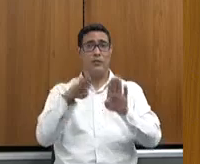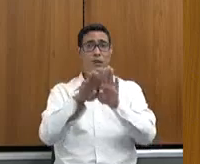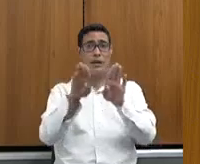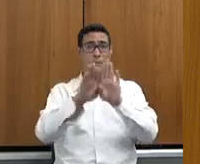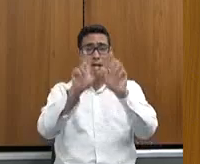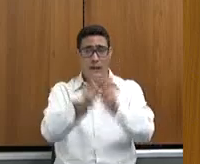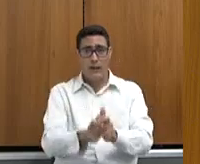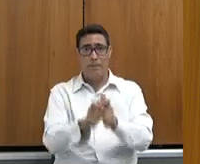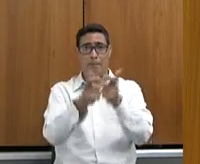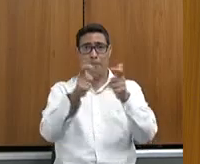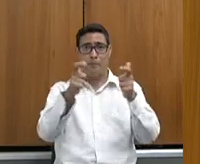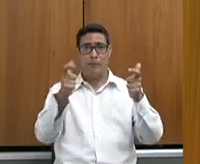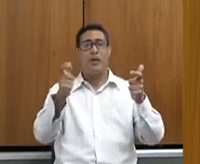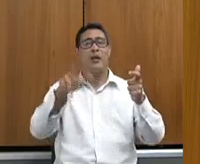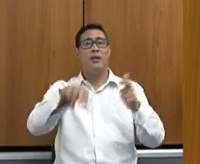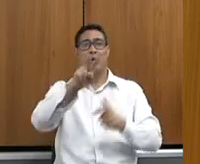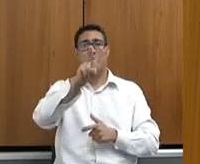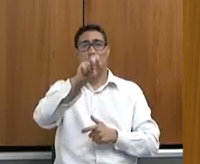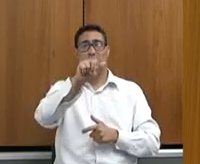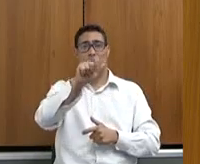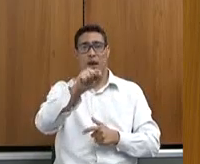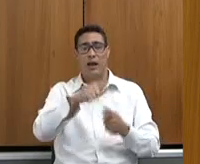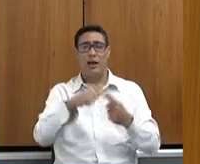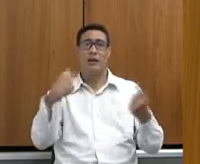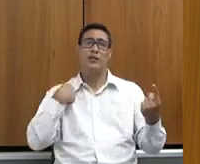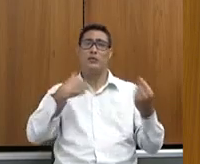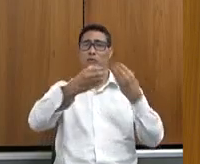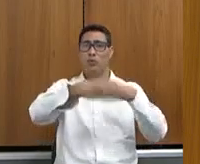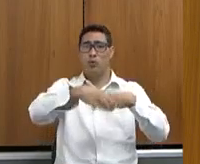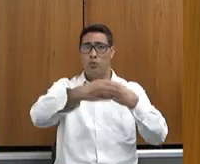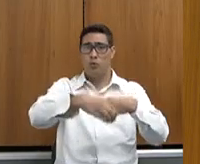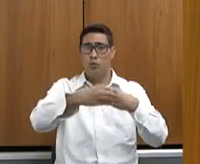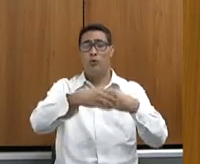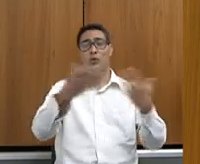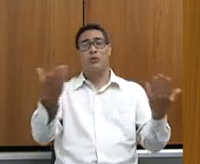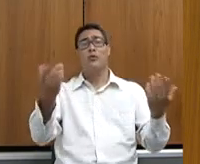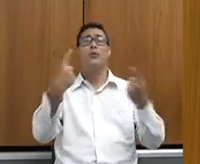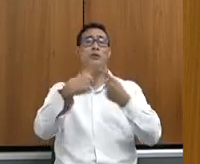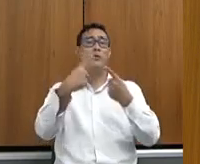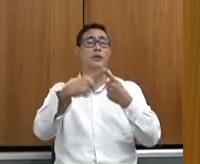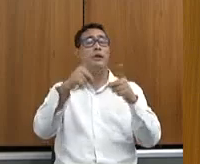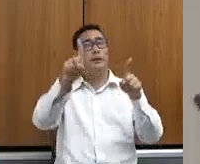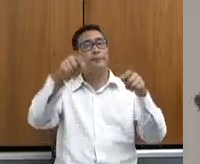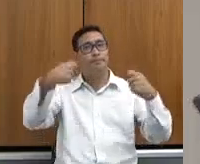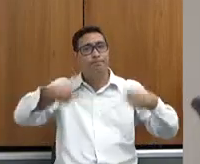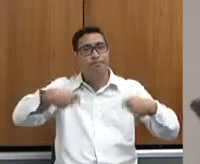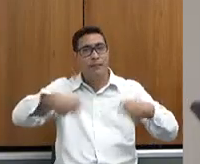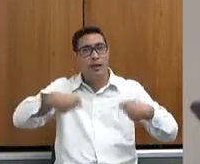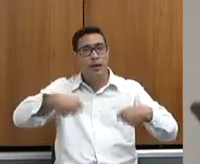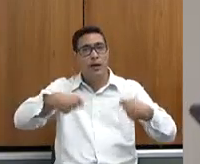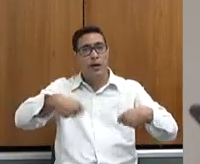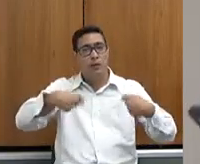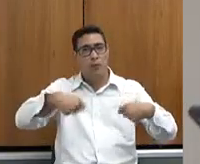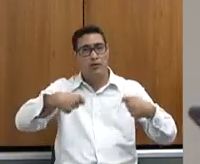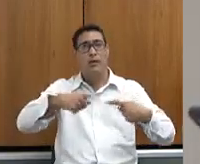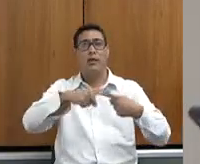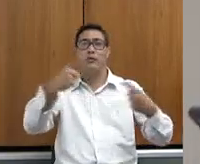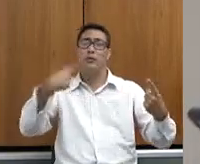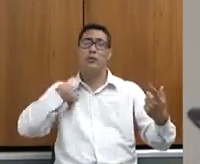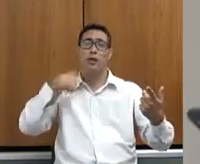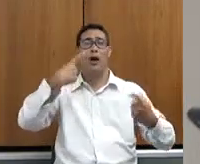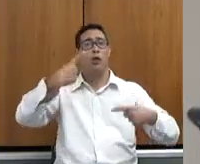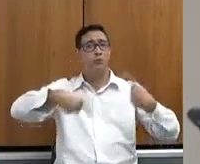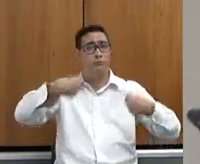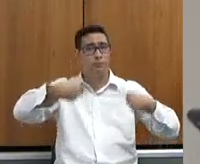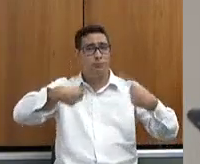da ampliação de vagas, de nomeação, de concurso, porque é preciso, são políticas muito